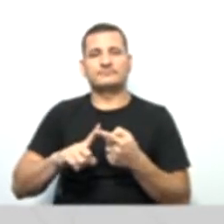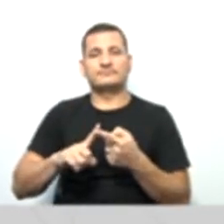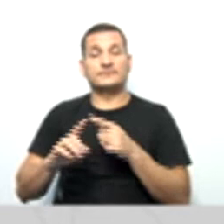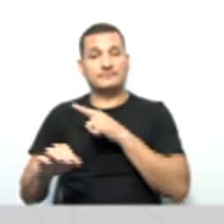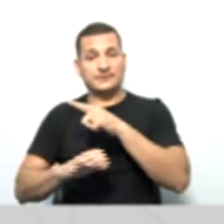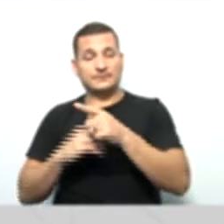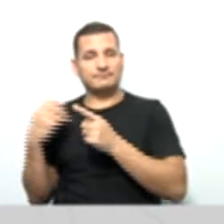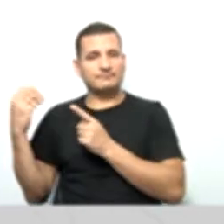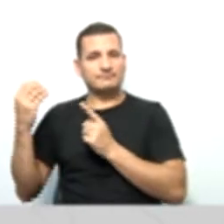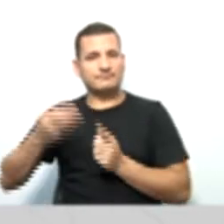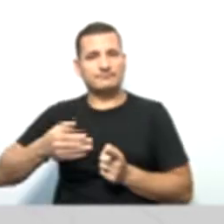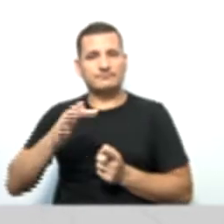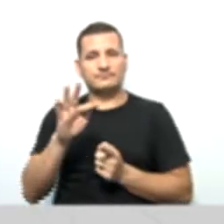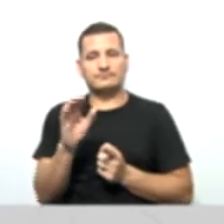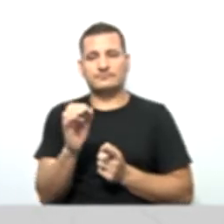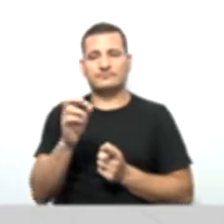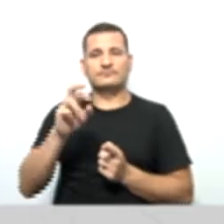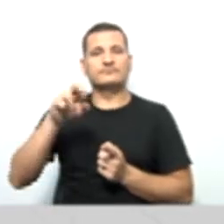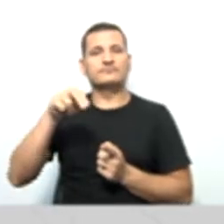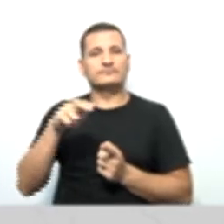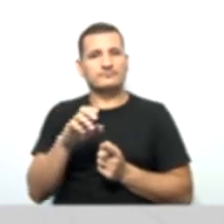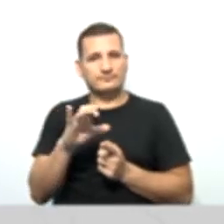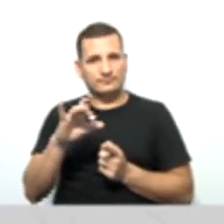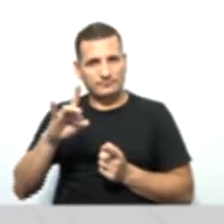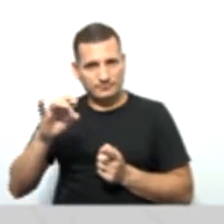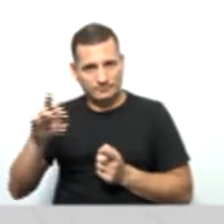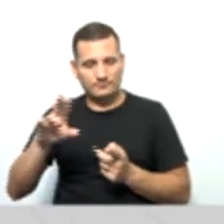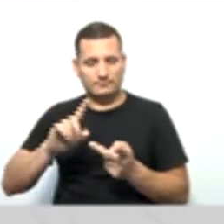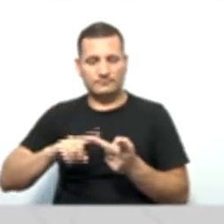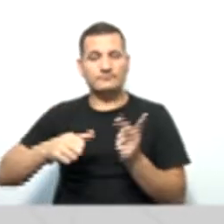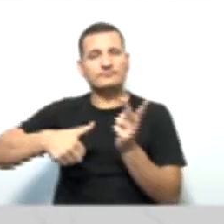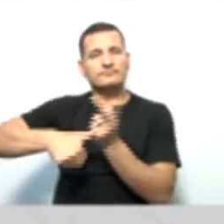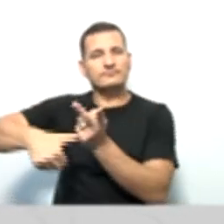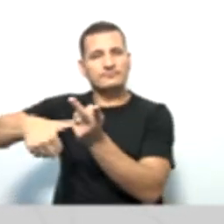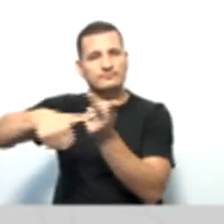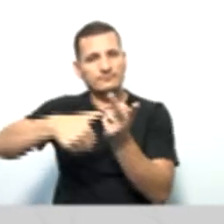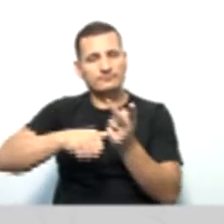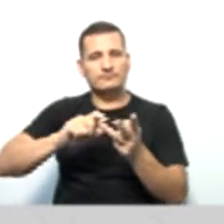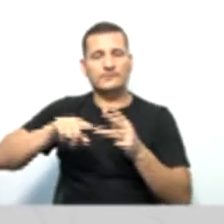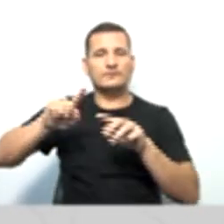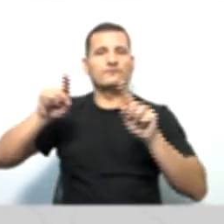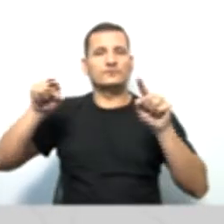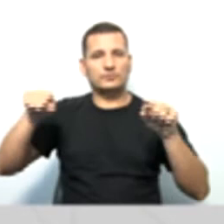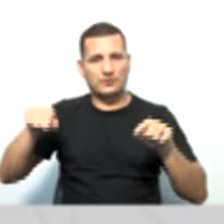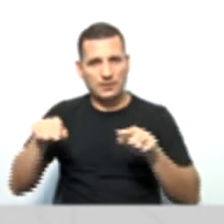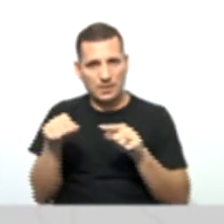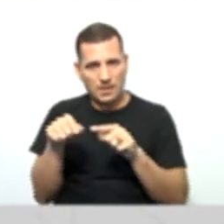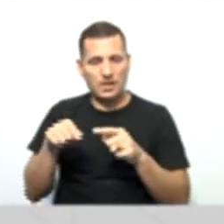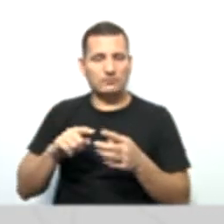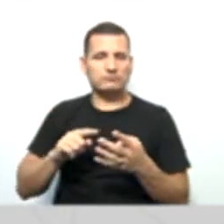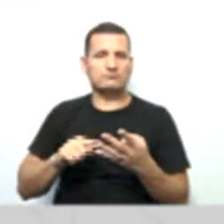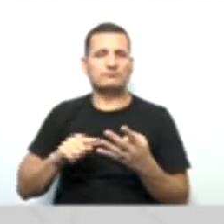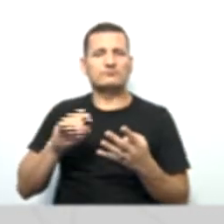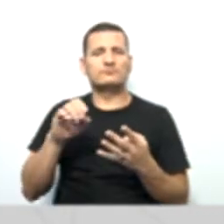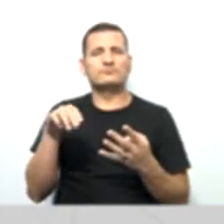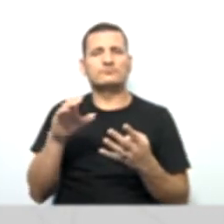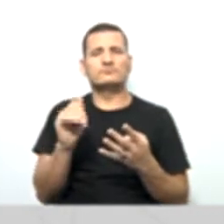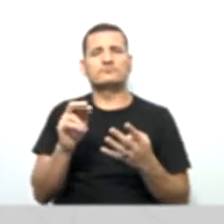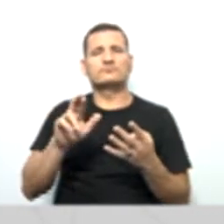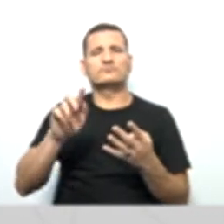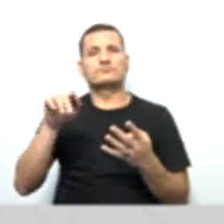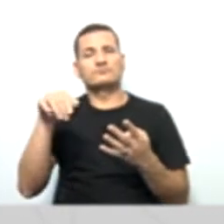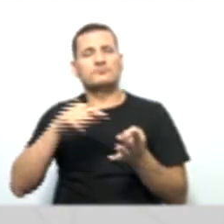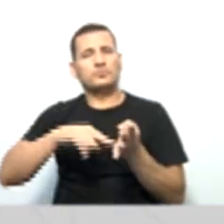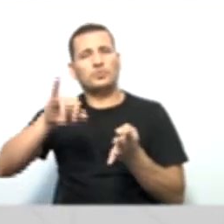mercadorias e serviços aos cooperados, empregados e em cargos sociais